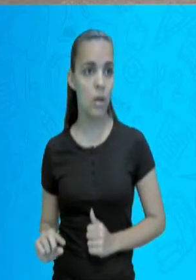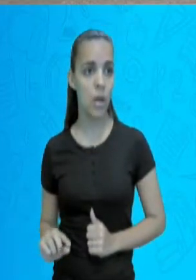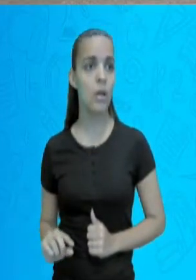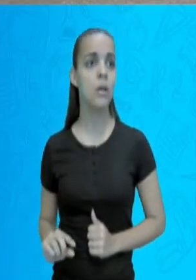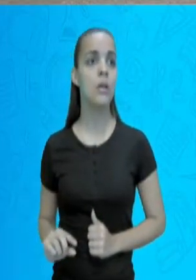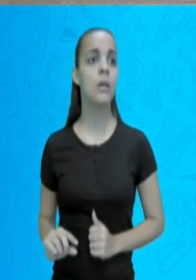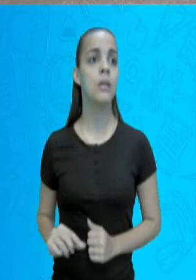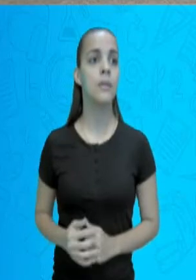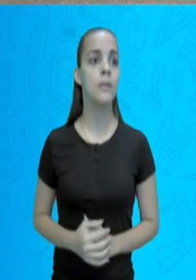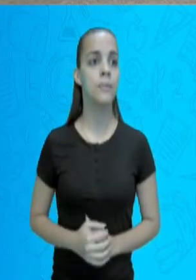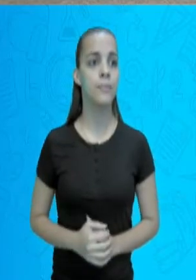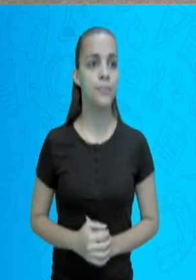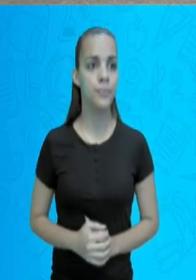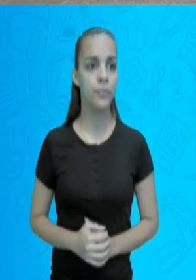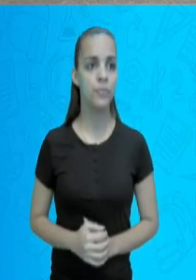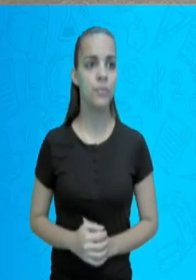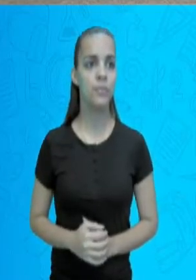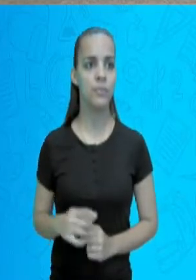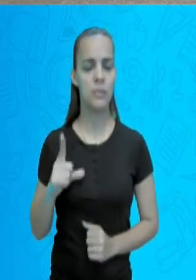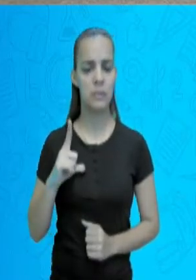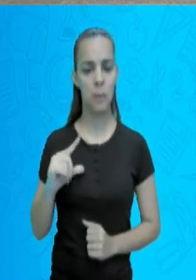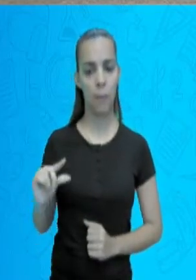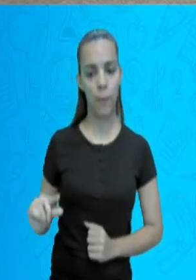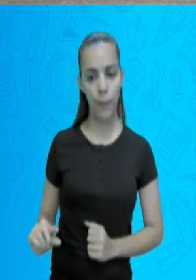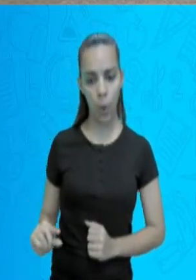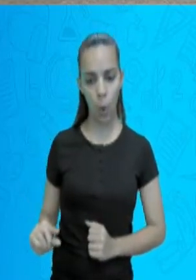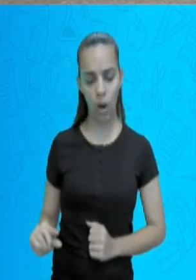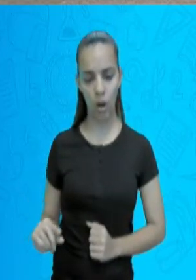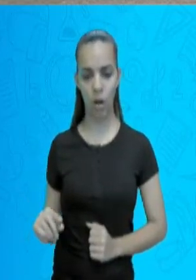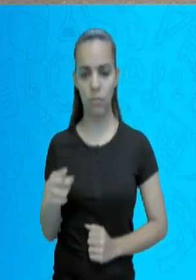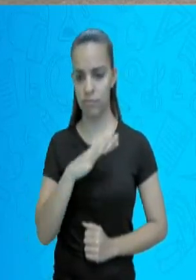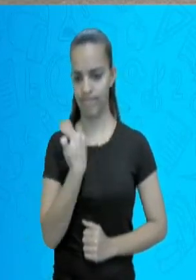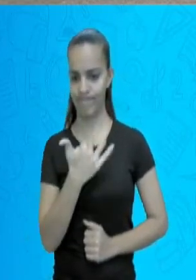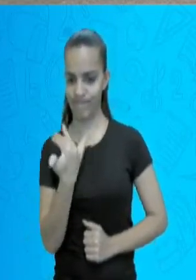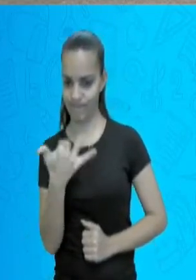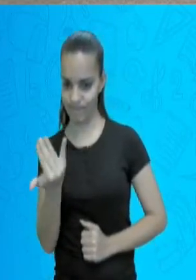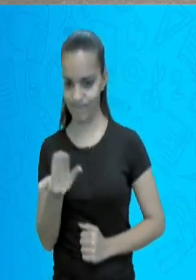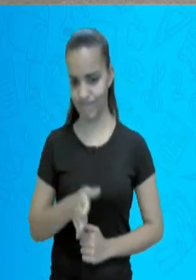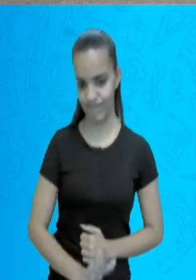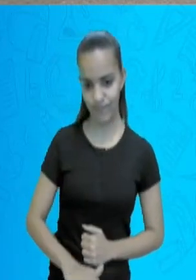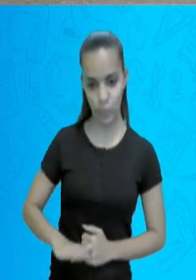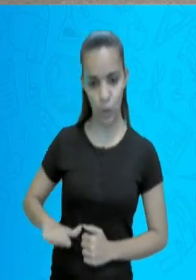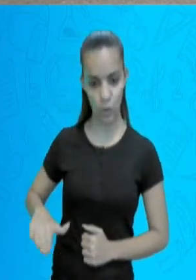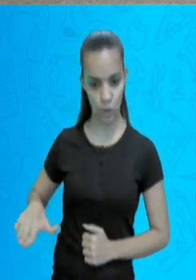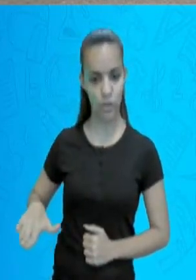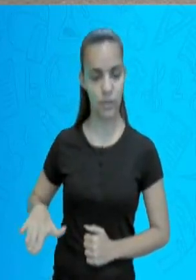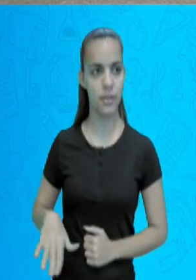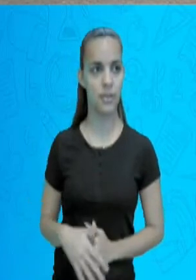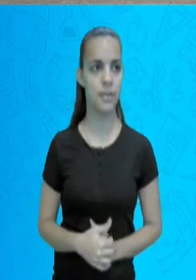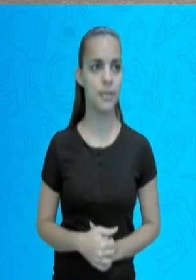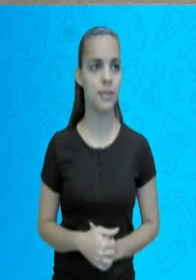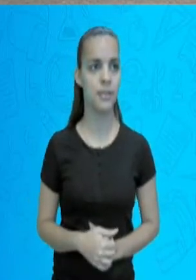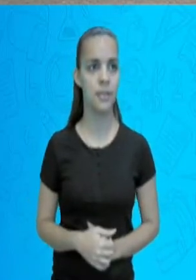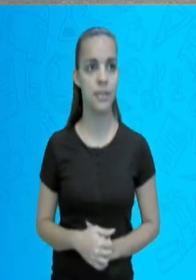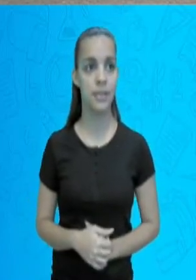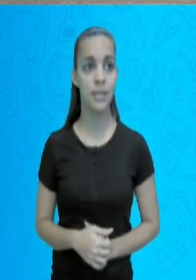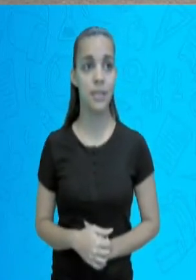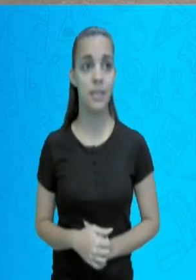tá? Quer dizer, tem pouca morte infantil ou ruim. Muita morte infantil.